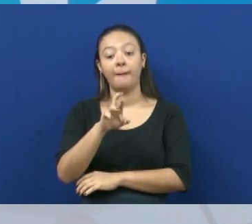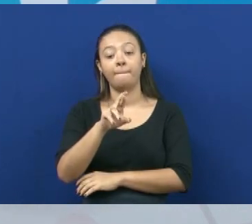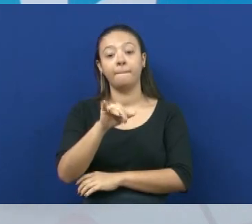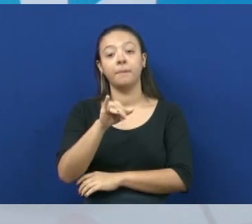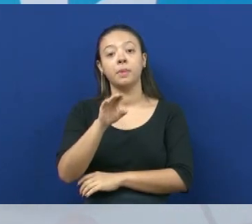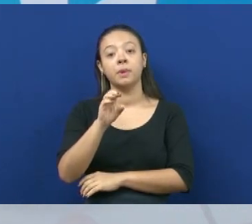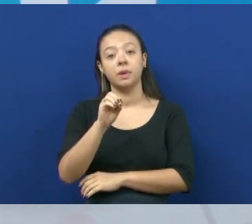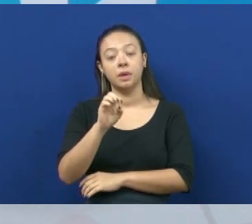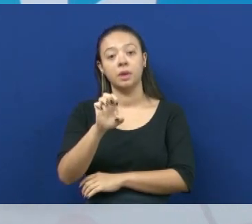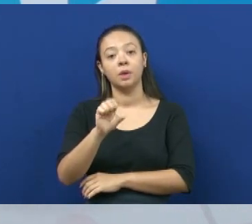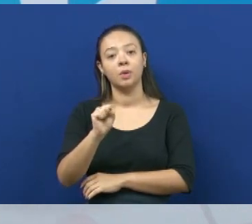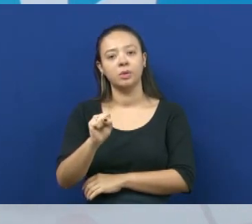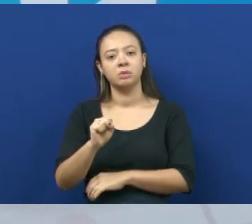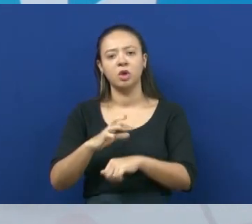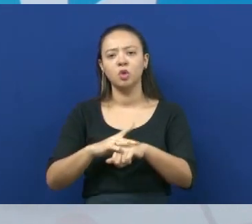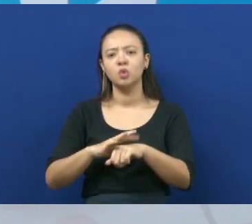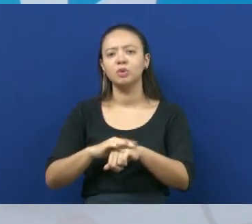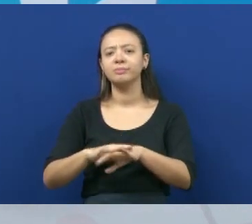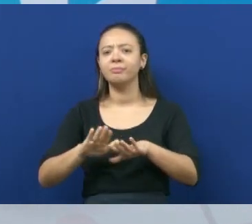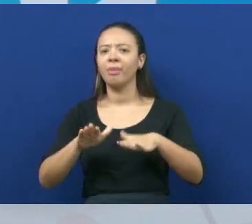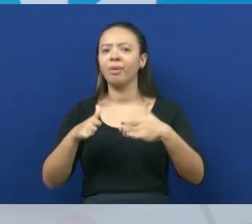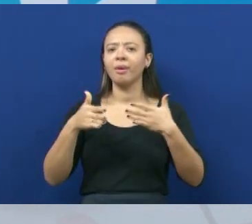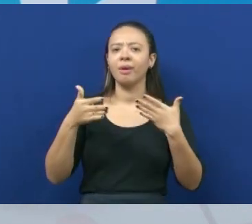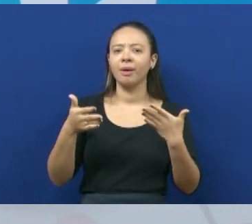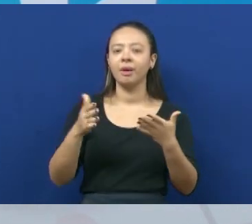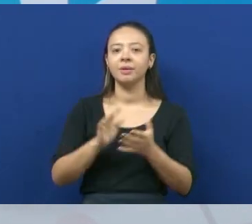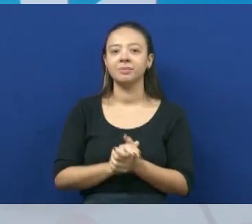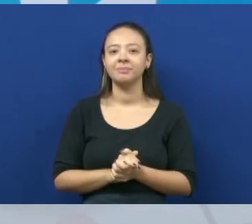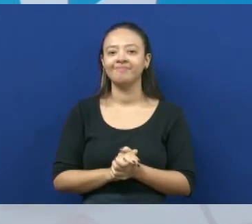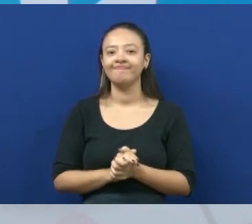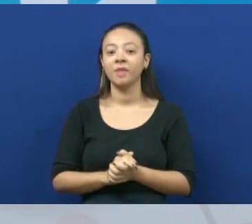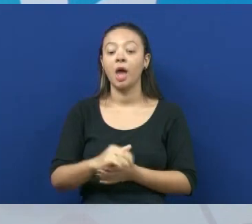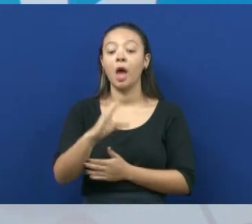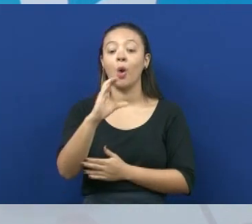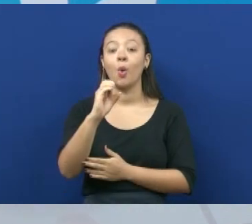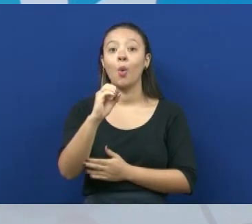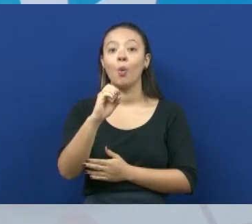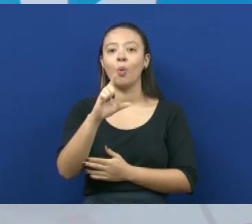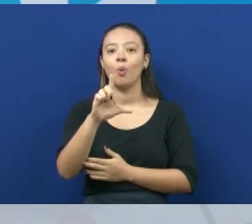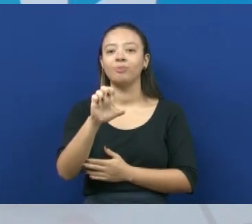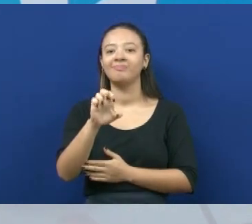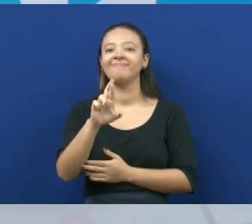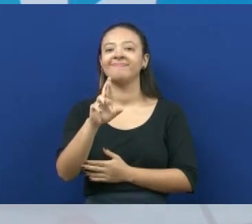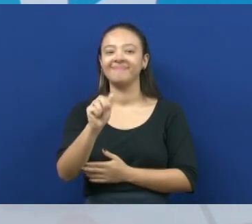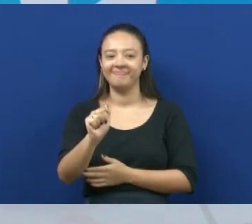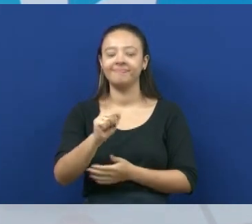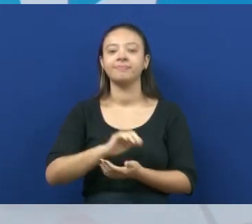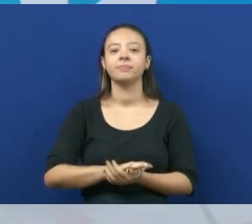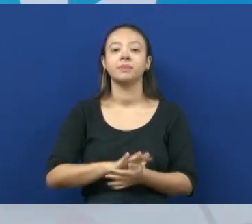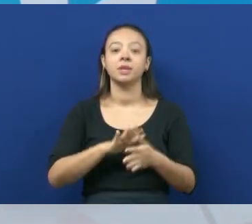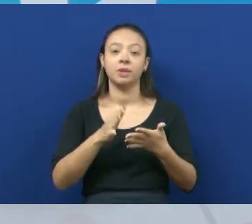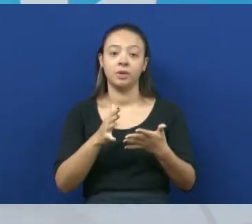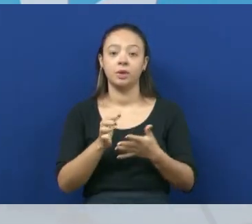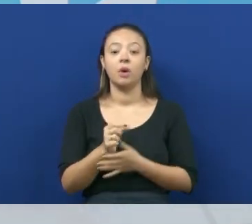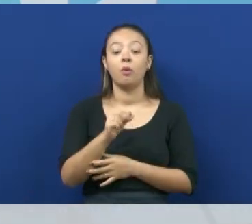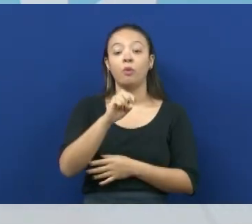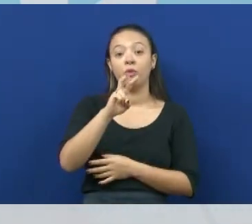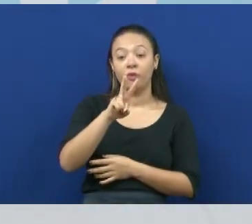doença? Aliás, isso mesmo, a cólera. O vibrião colérico